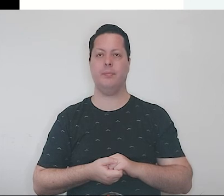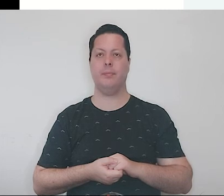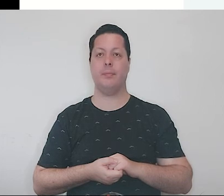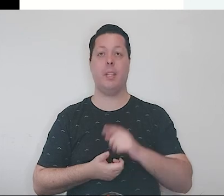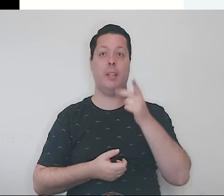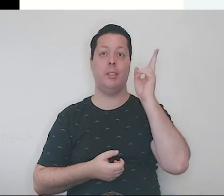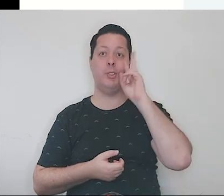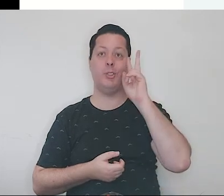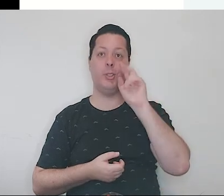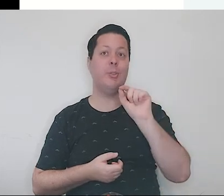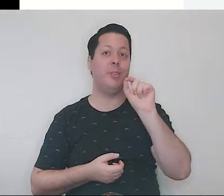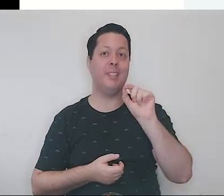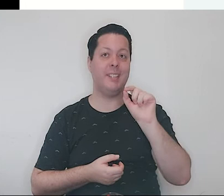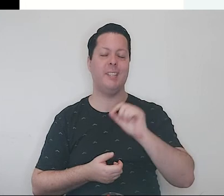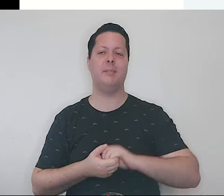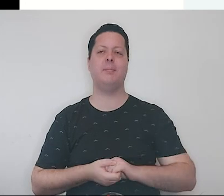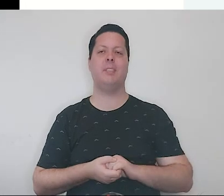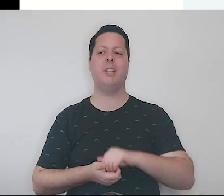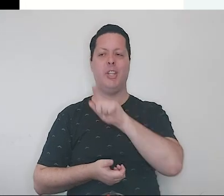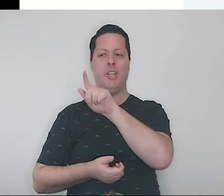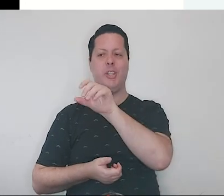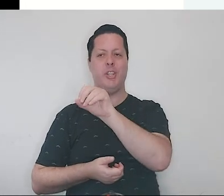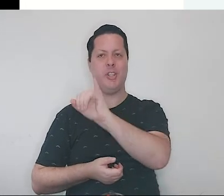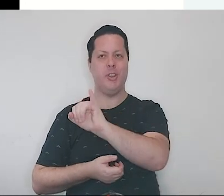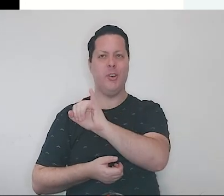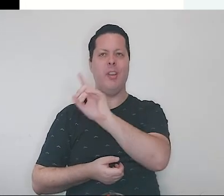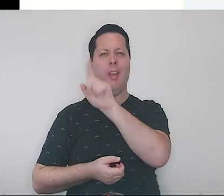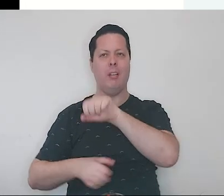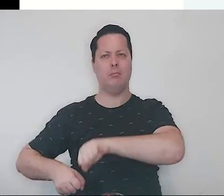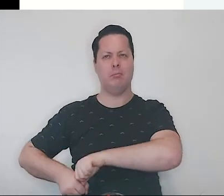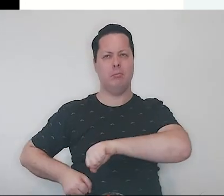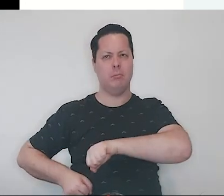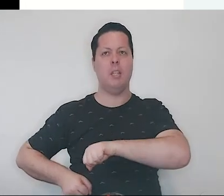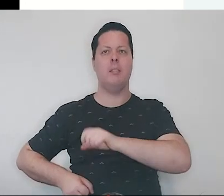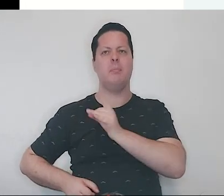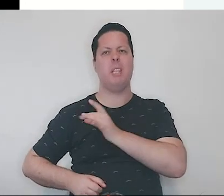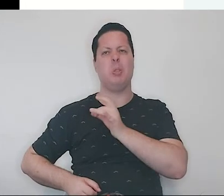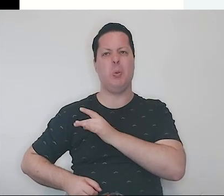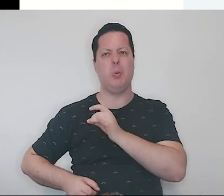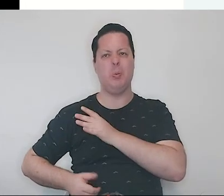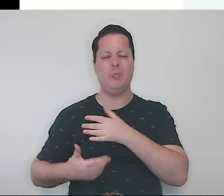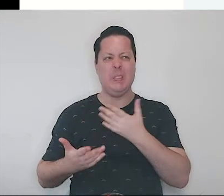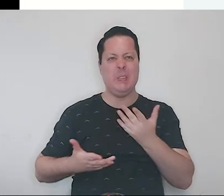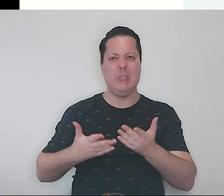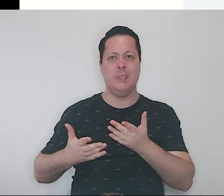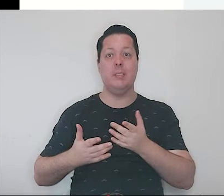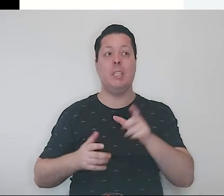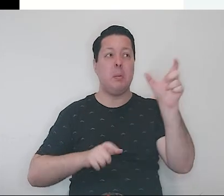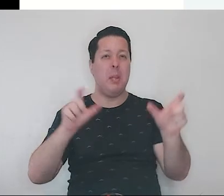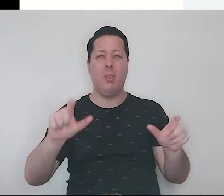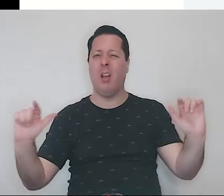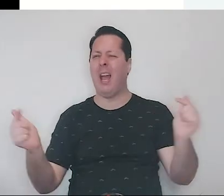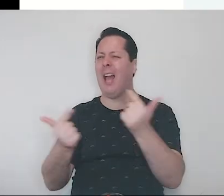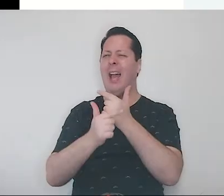A história é assim. O goi era um samurai, muito medroso, ele era muito medroso, e as pessoas